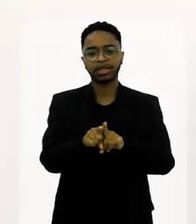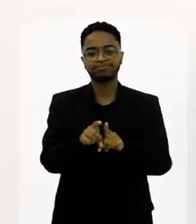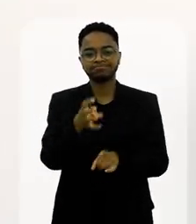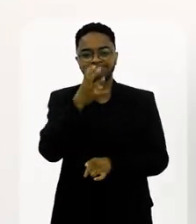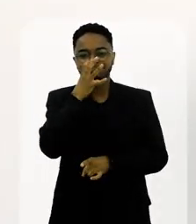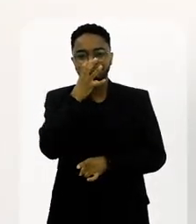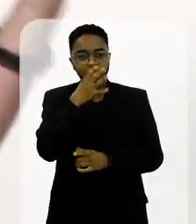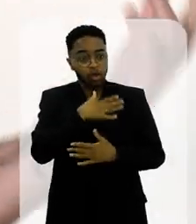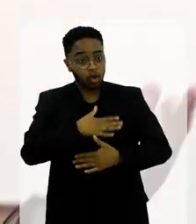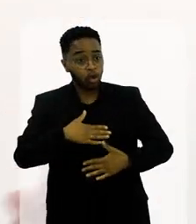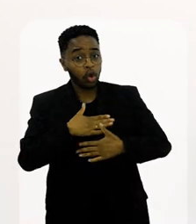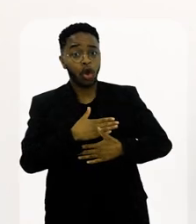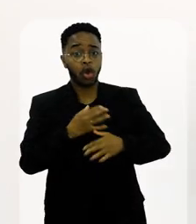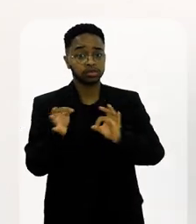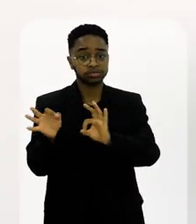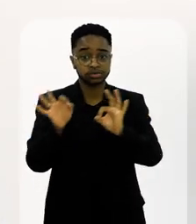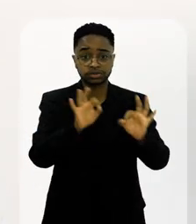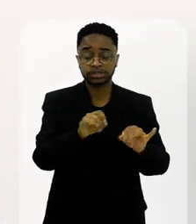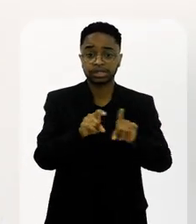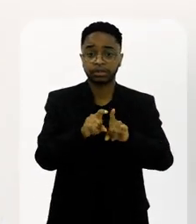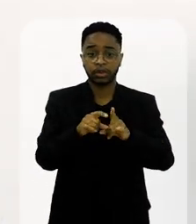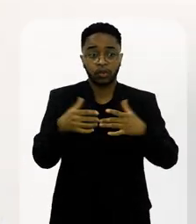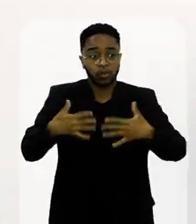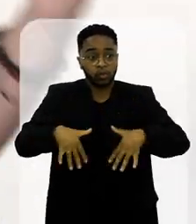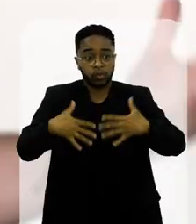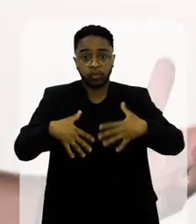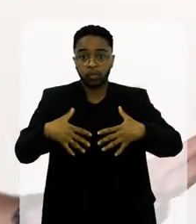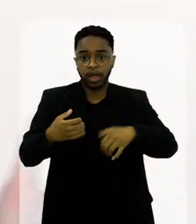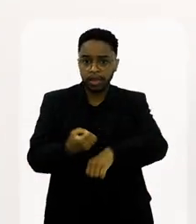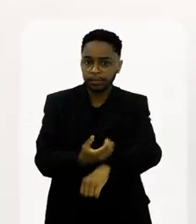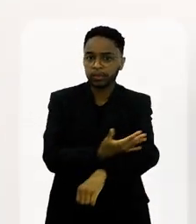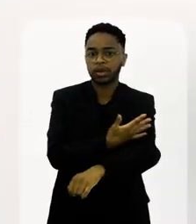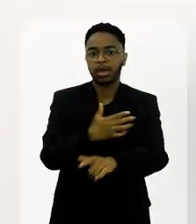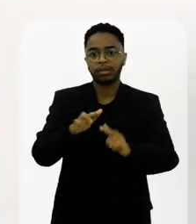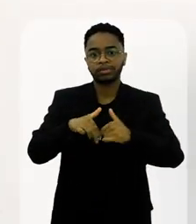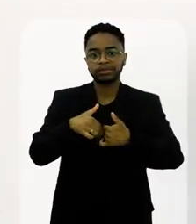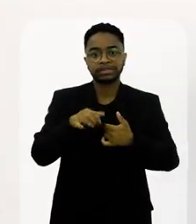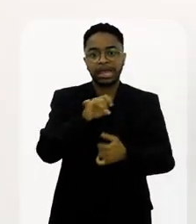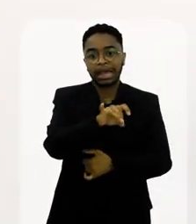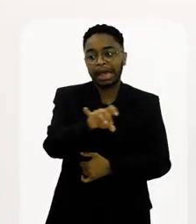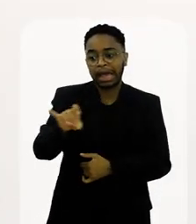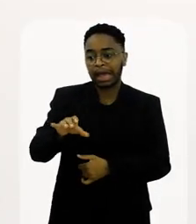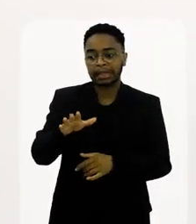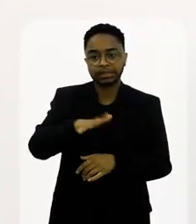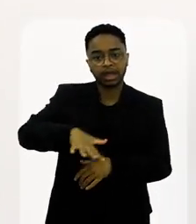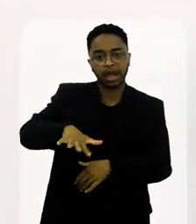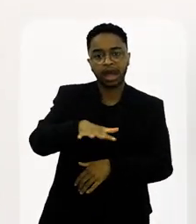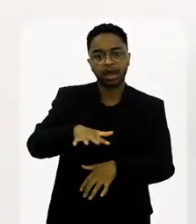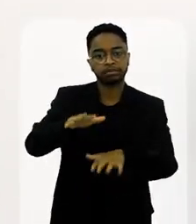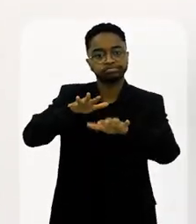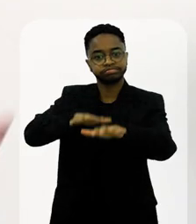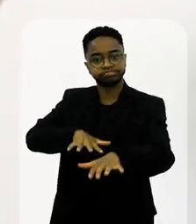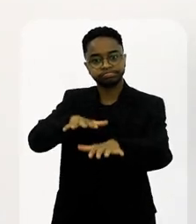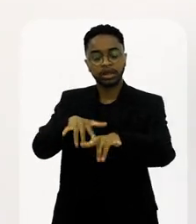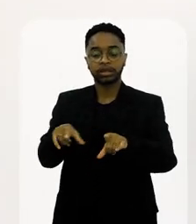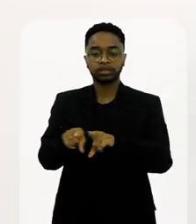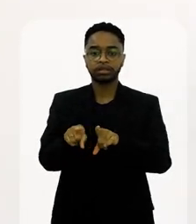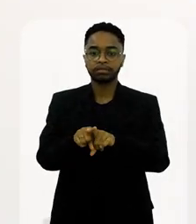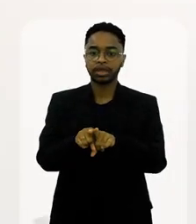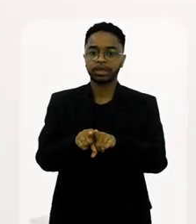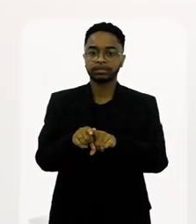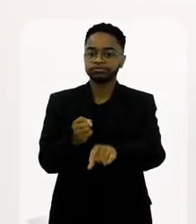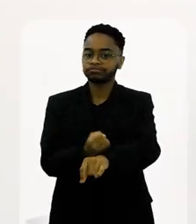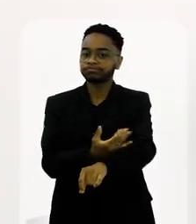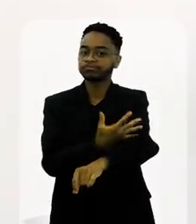de encantamento e de deslumbramento diante de cada alegoria e cada setor que passava, mas